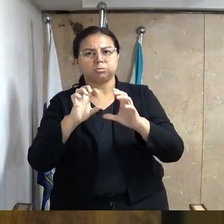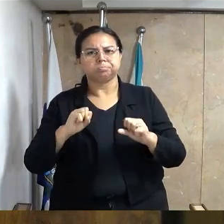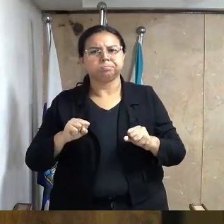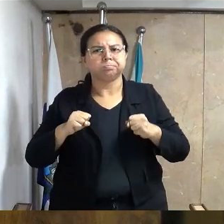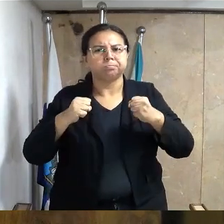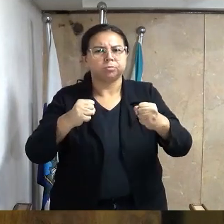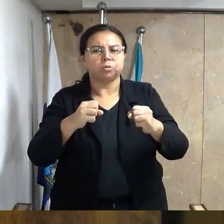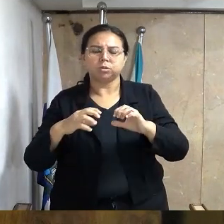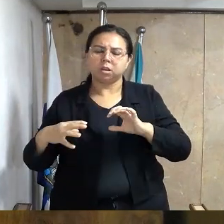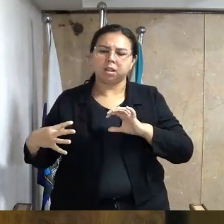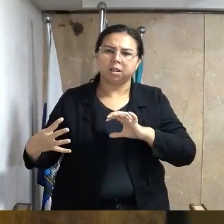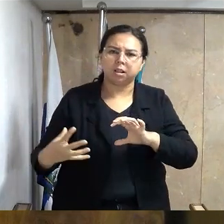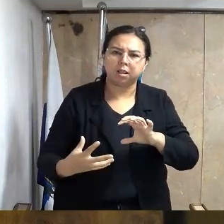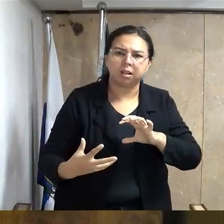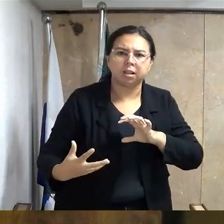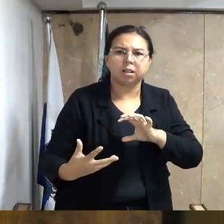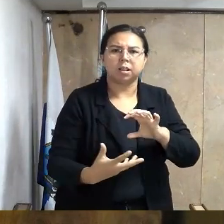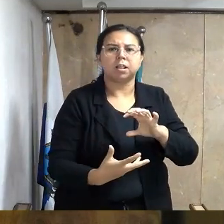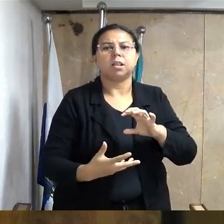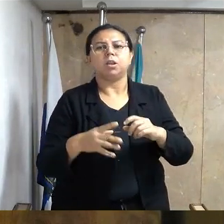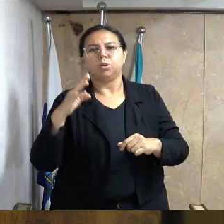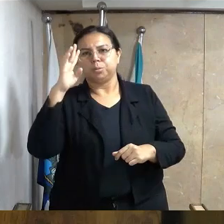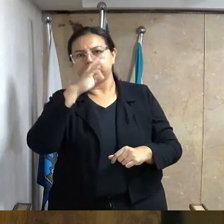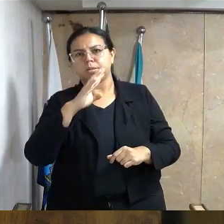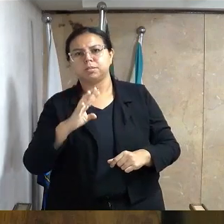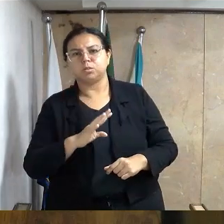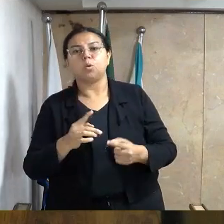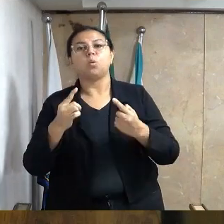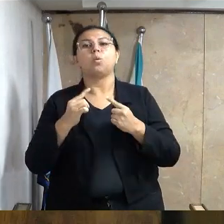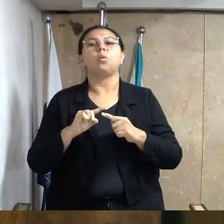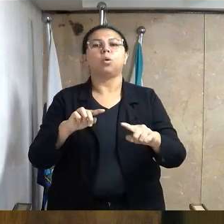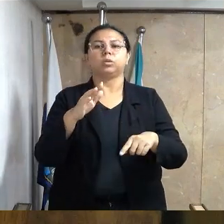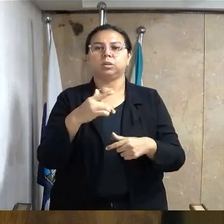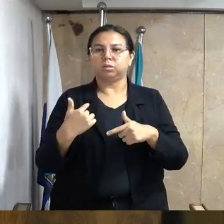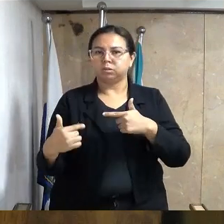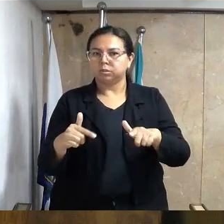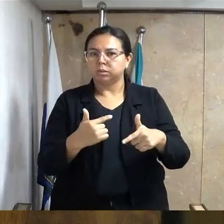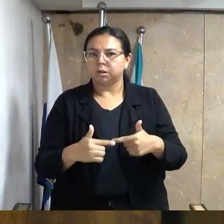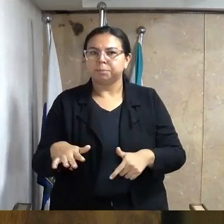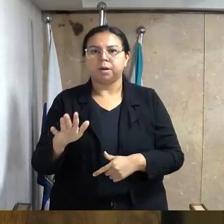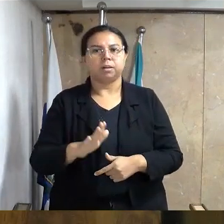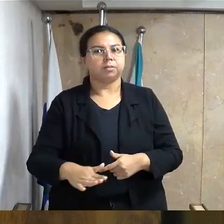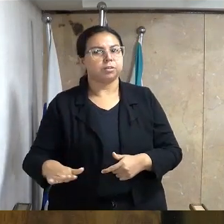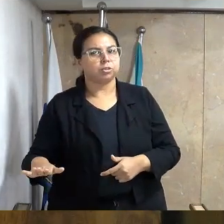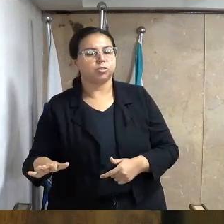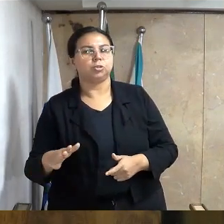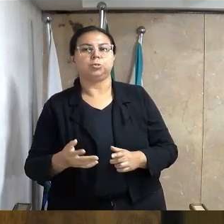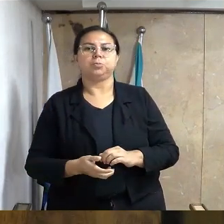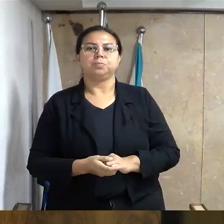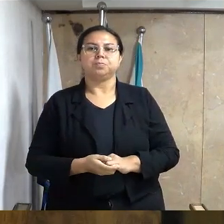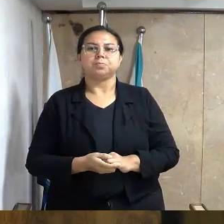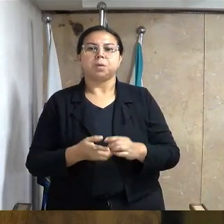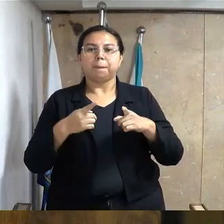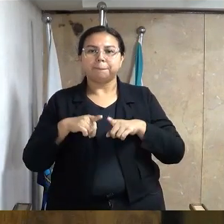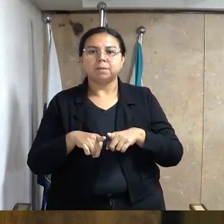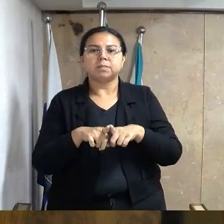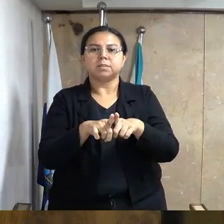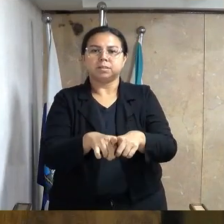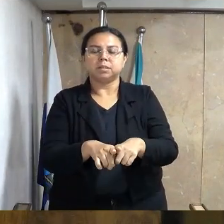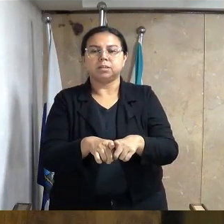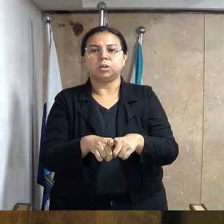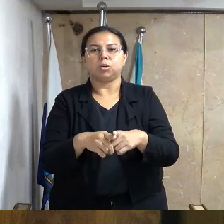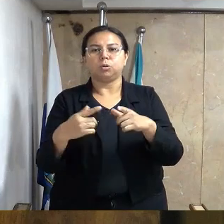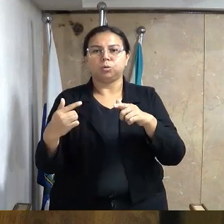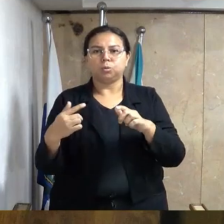nacional de combate ao trabalho infantil, por meio da adesão ao Programa de Erradicação ao Trabalho Infantil.